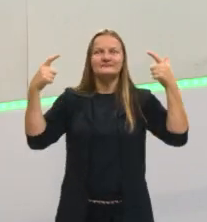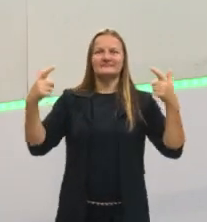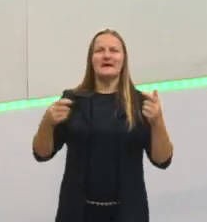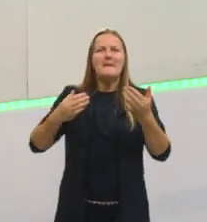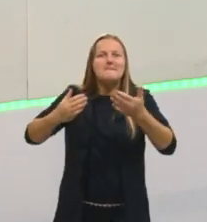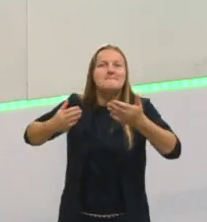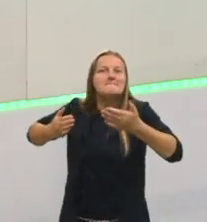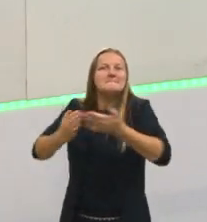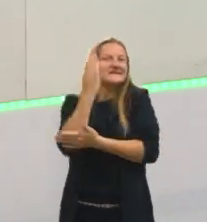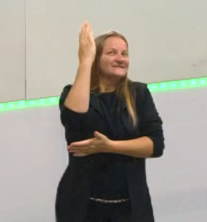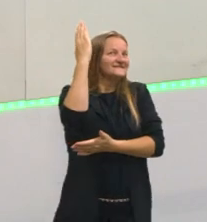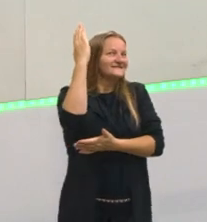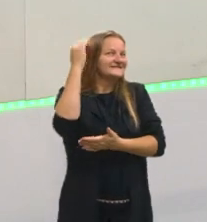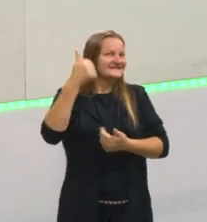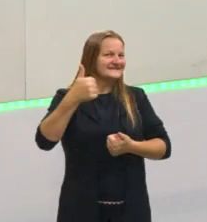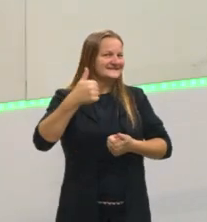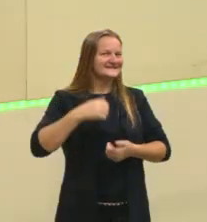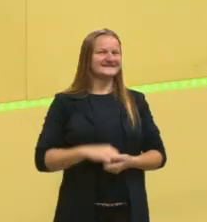partiu passar.